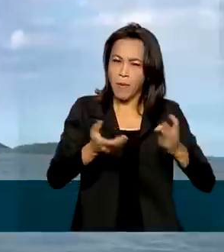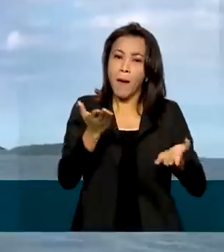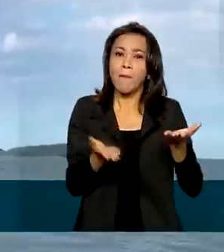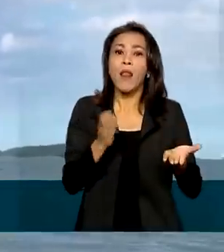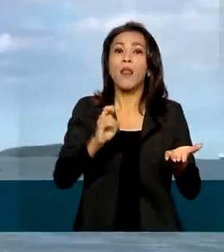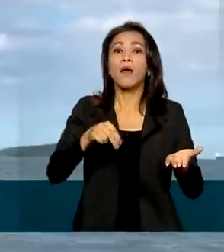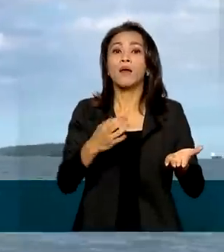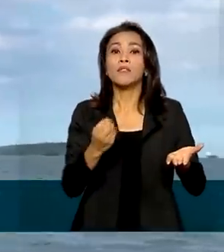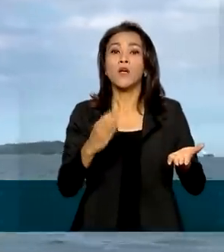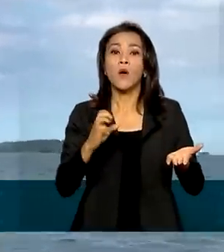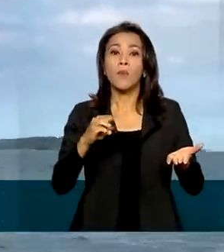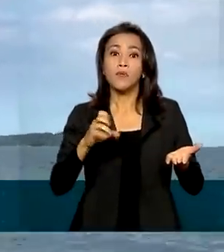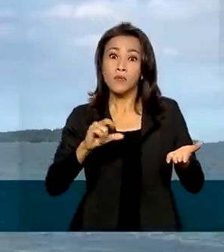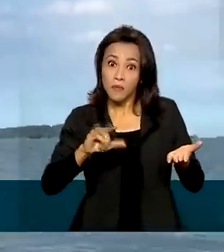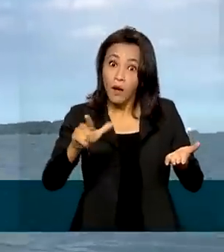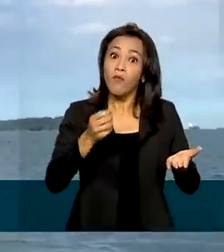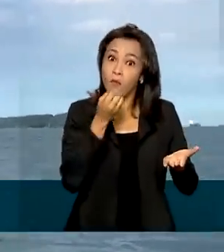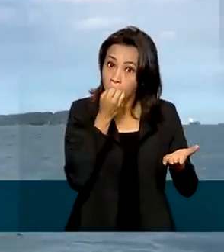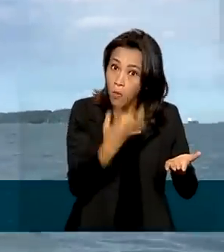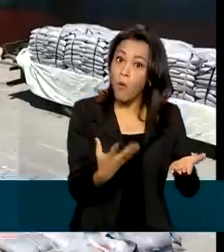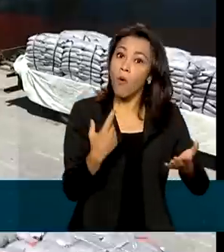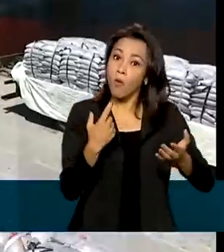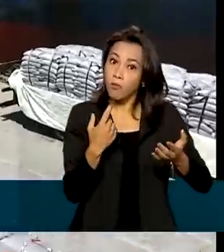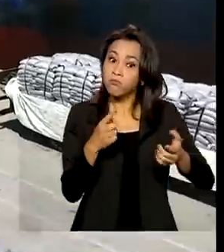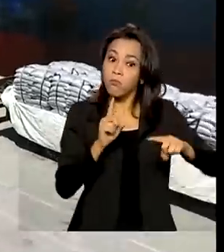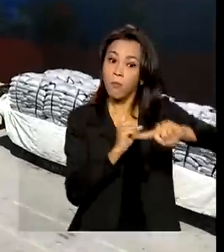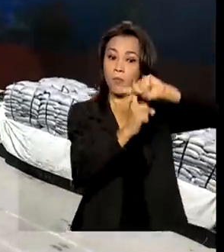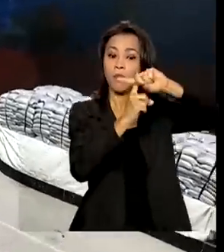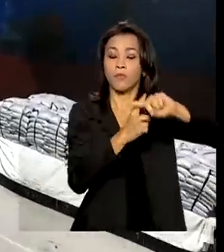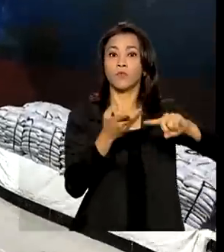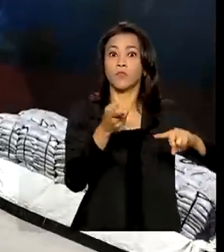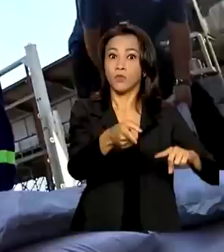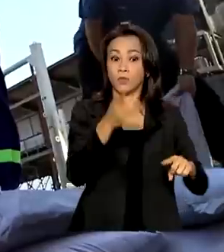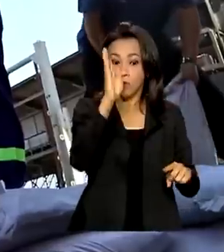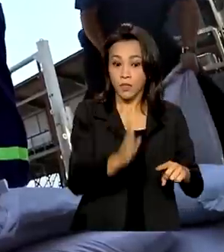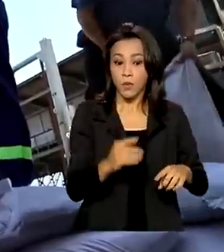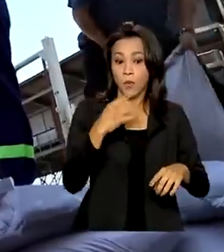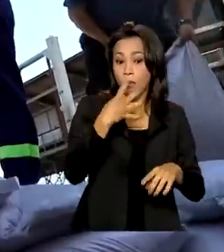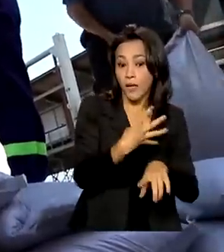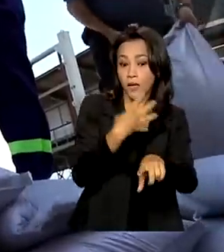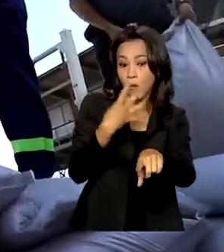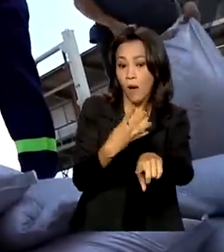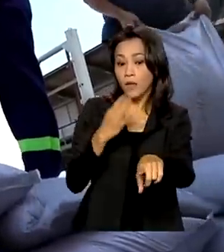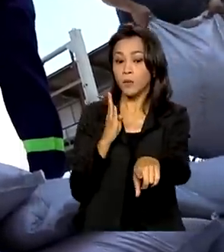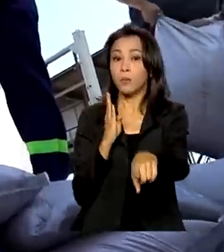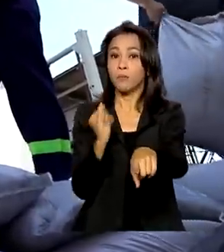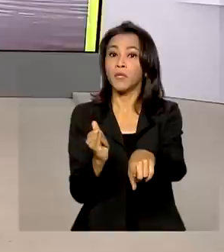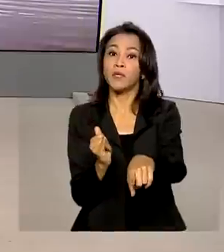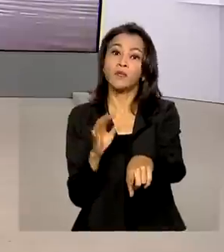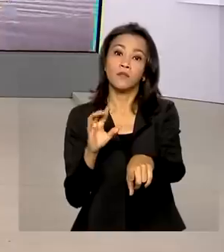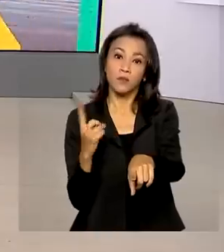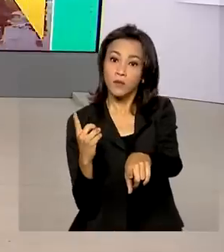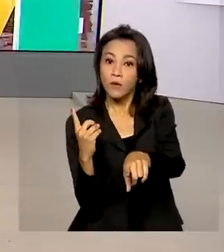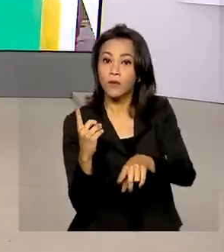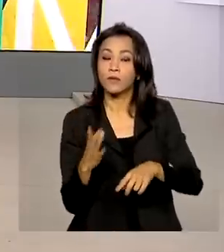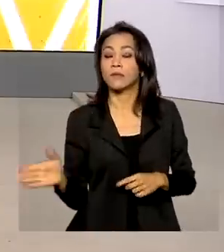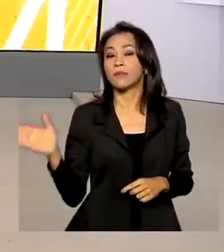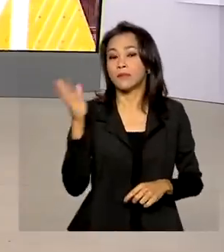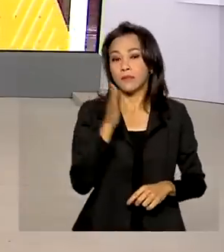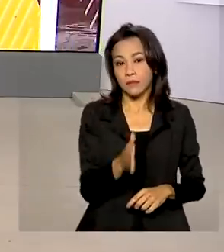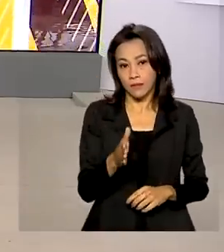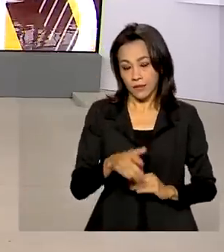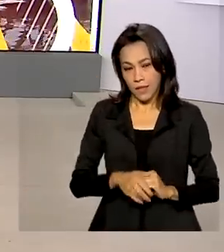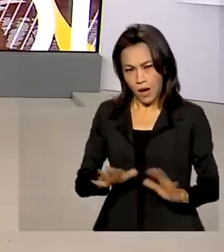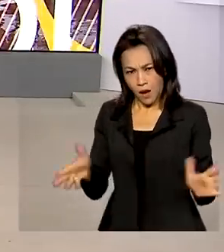favorável para o Brasil, com saldo de 44 bilhões de dólares. A